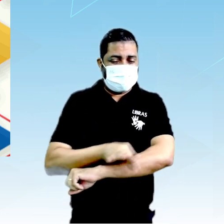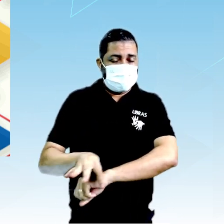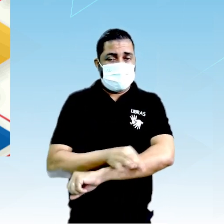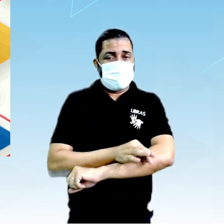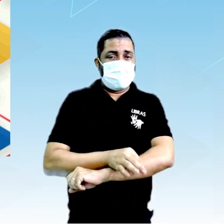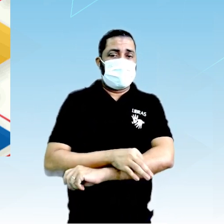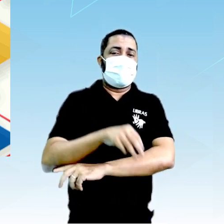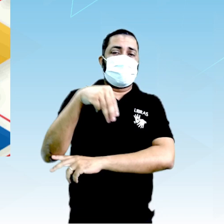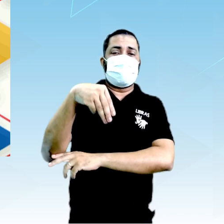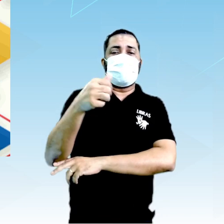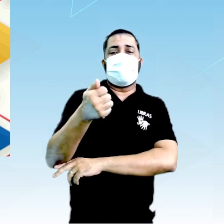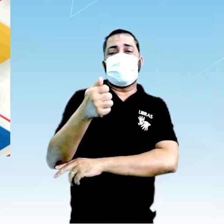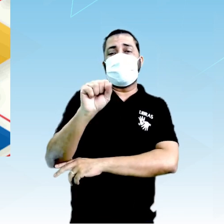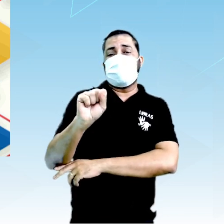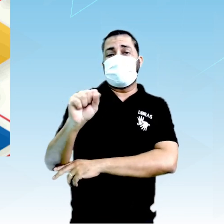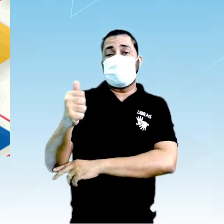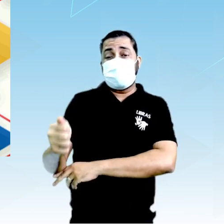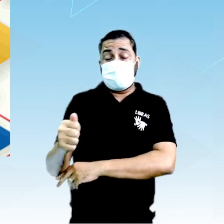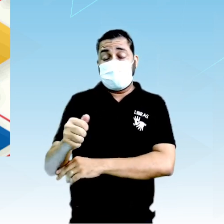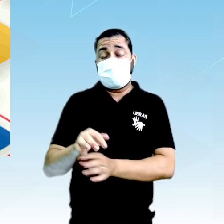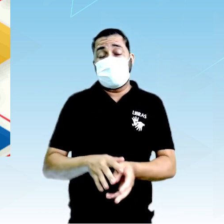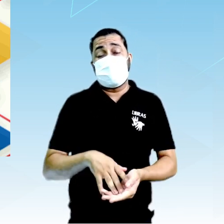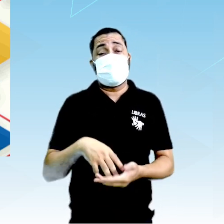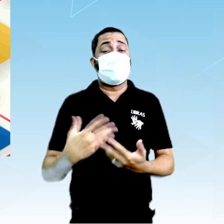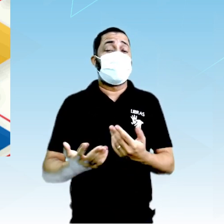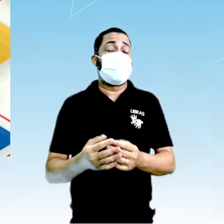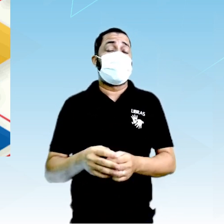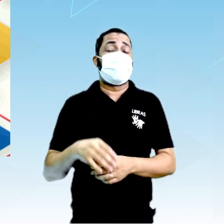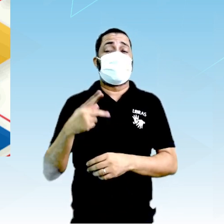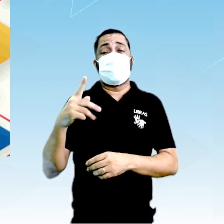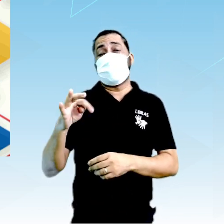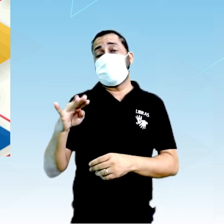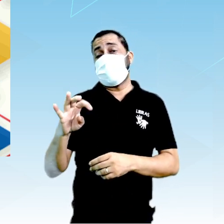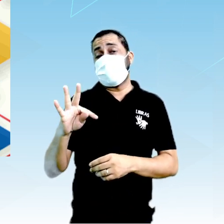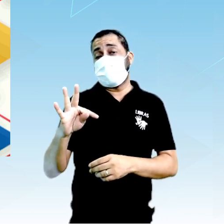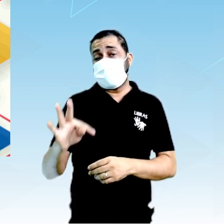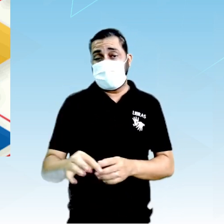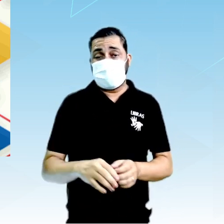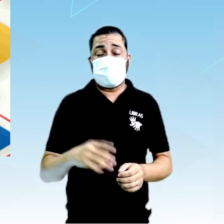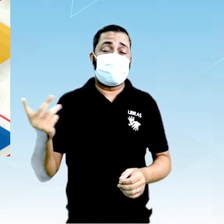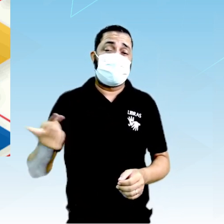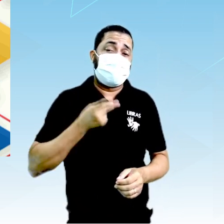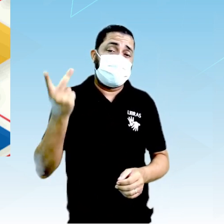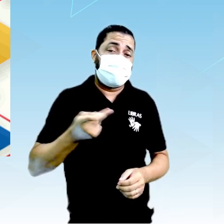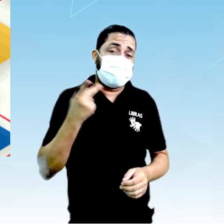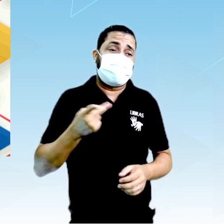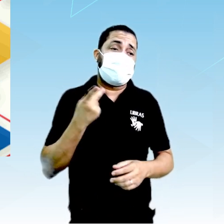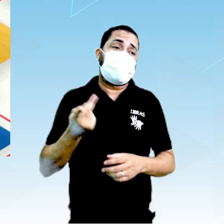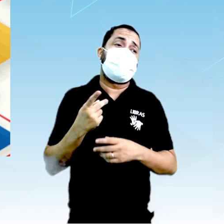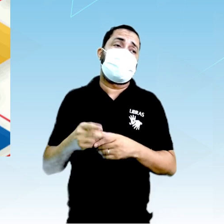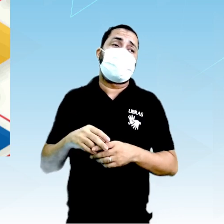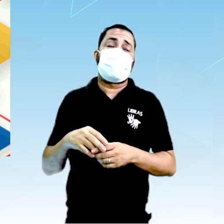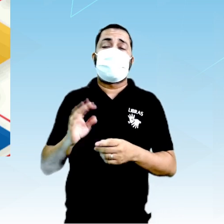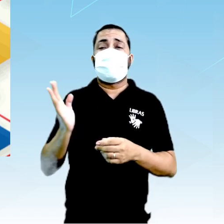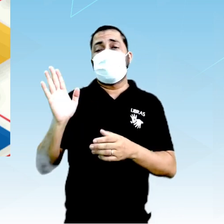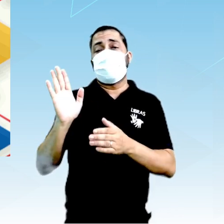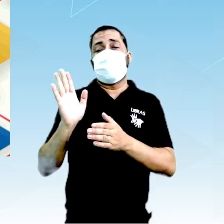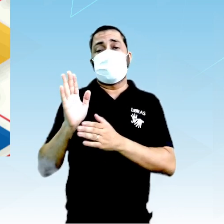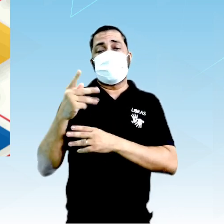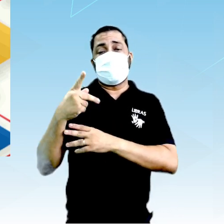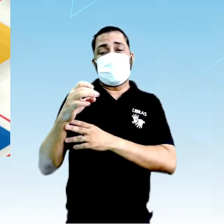massas dos reagentes. Então, o Proust, por exemplo, vai falar, então, lá nas proporções.